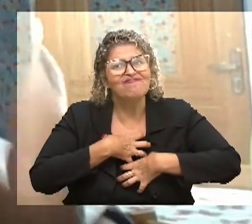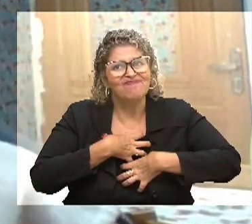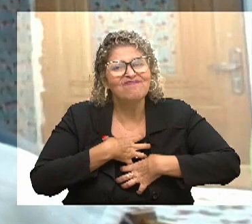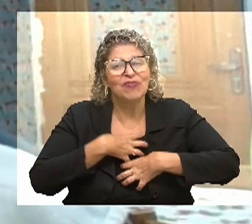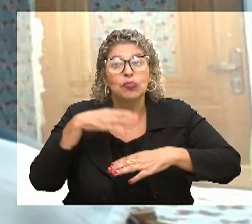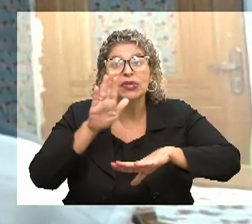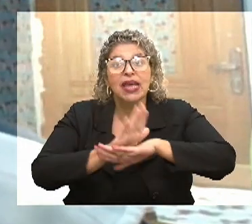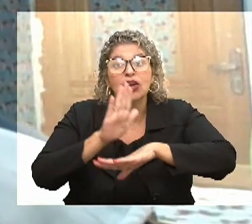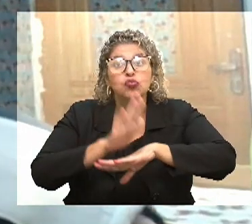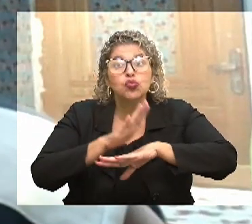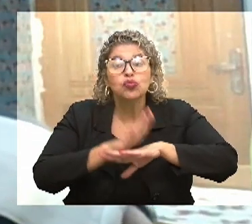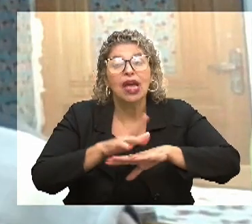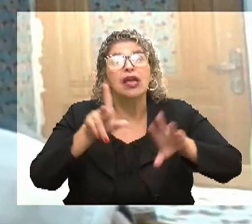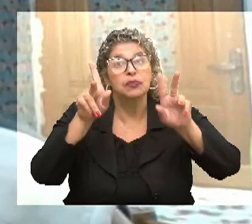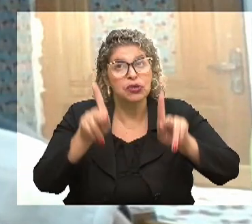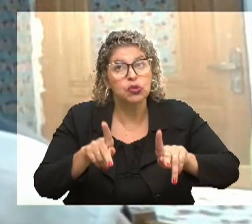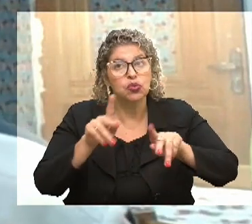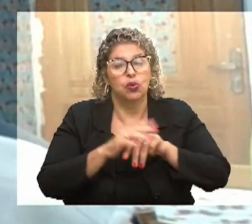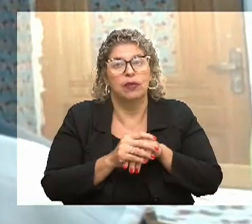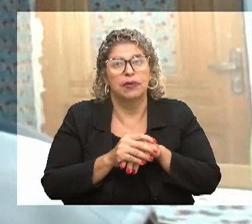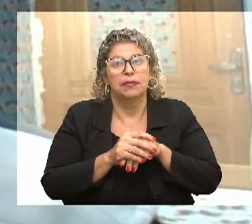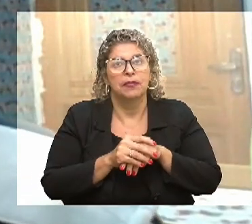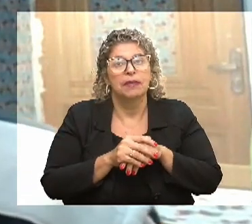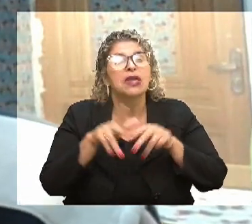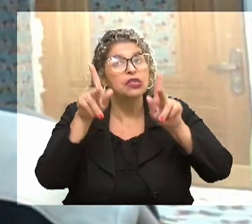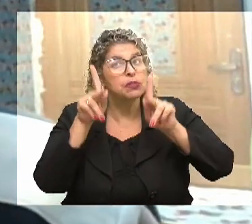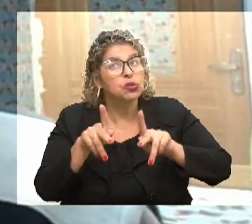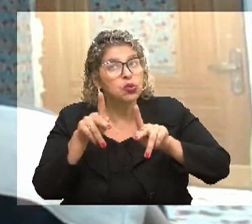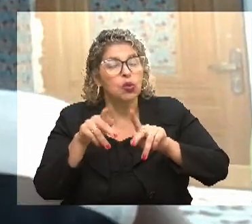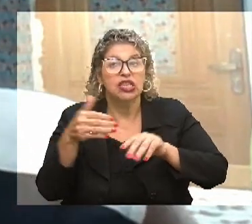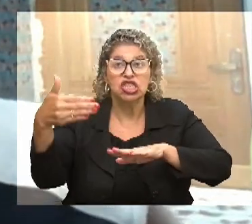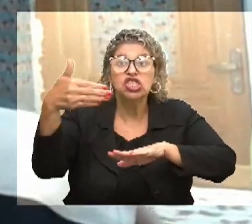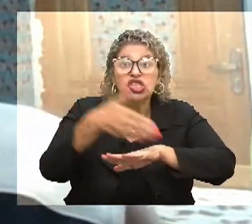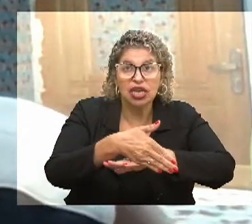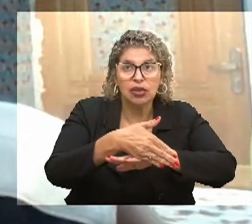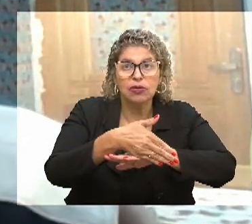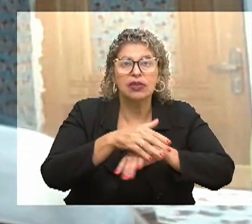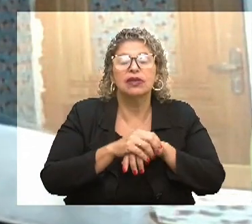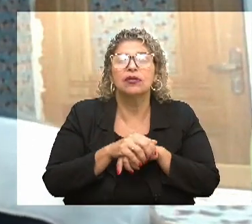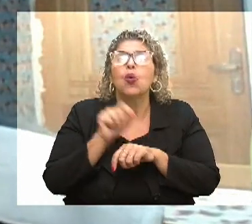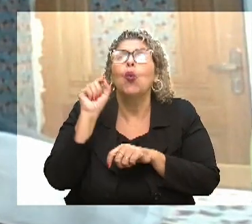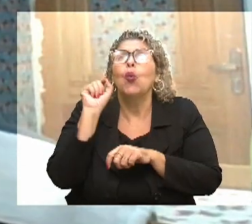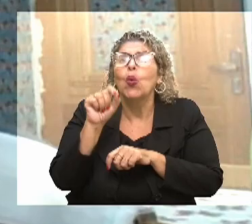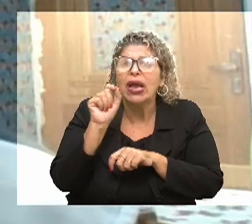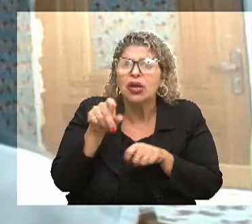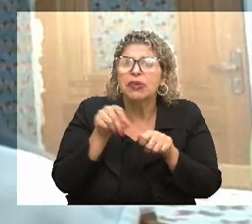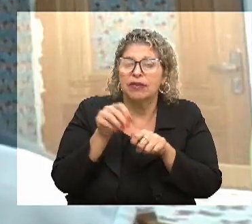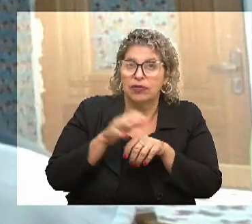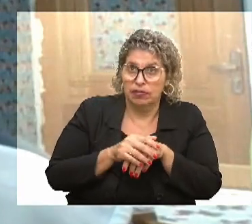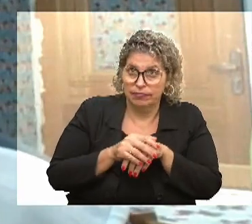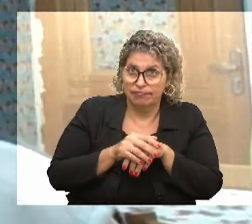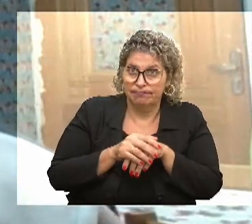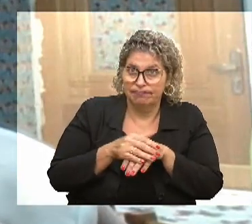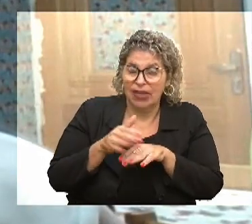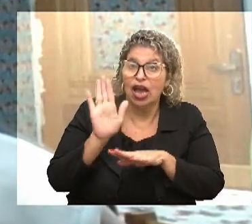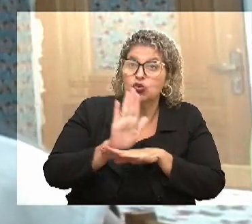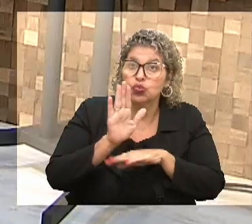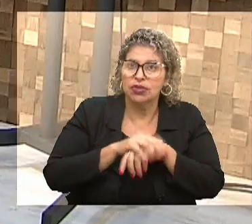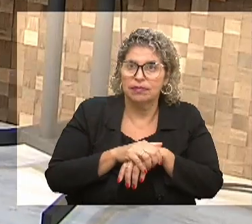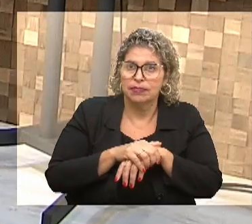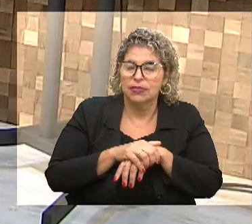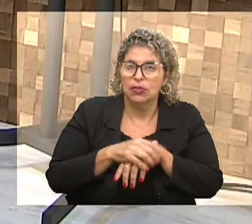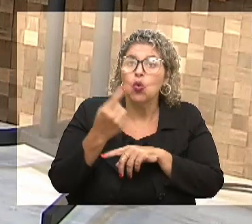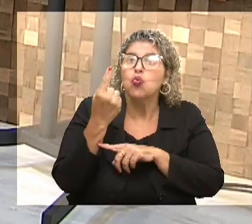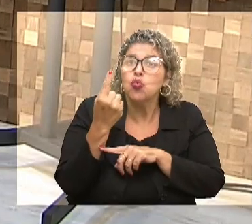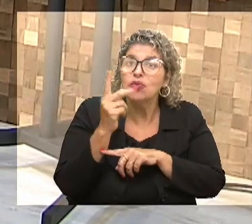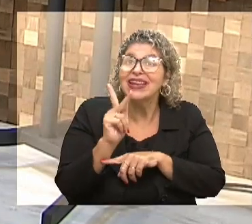podia auxiliar o próximo. Então, para todo mundo que vem aqui, eu digo, mas, tia Mário, o eu poderia trazer? Eu falo assim, meu querido, se tu me disser